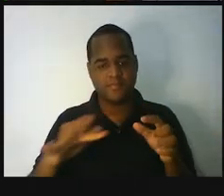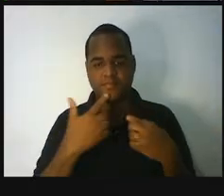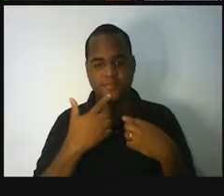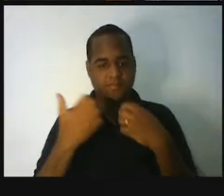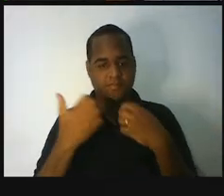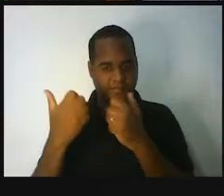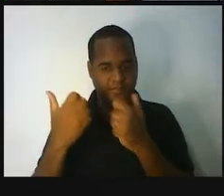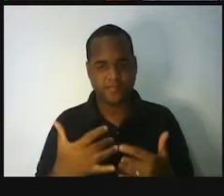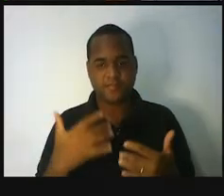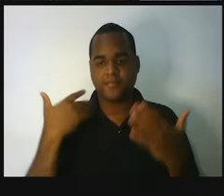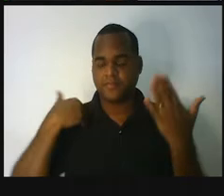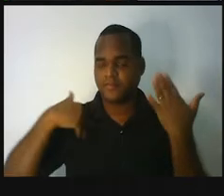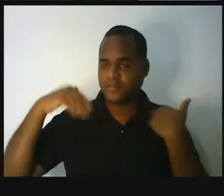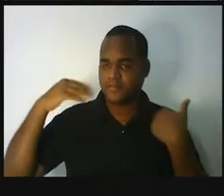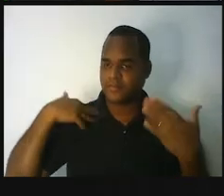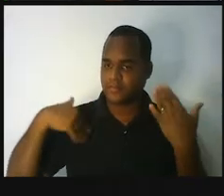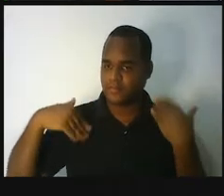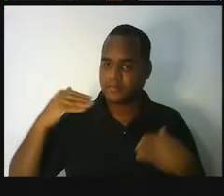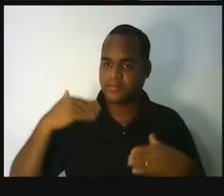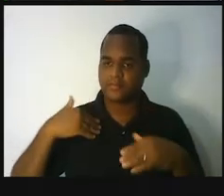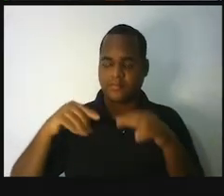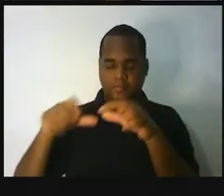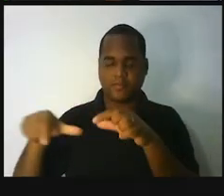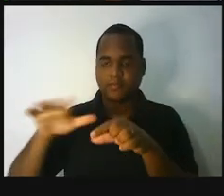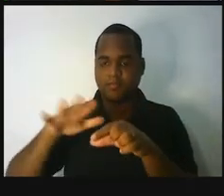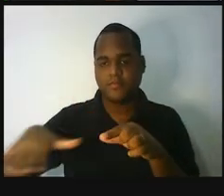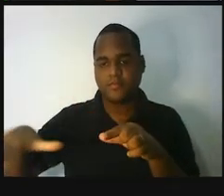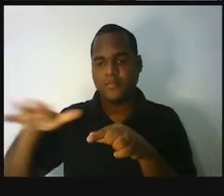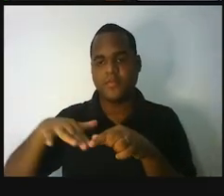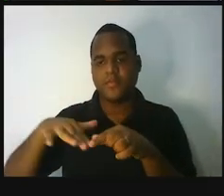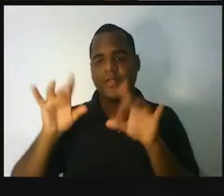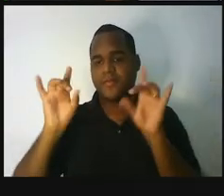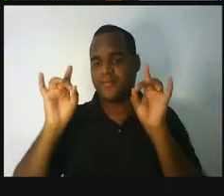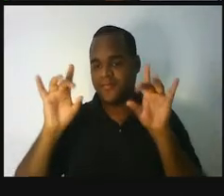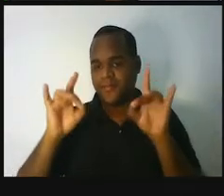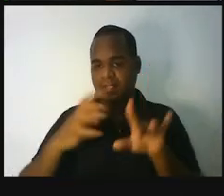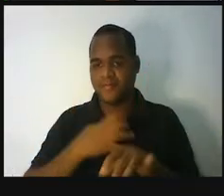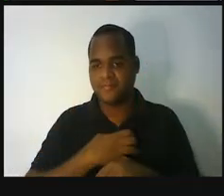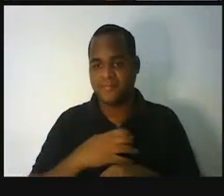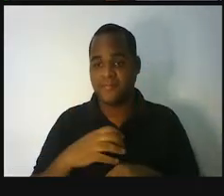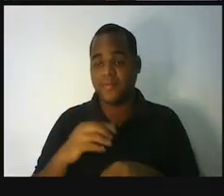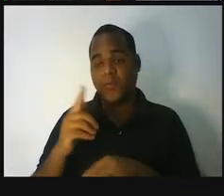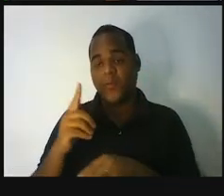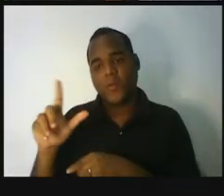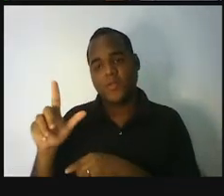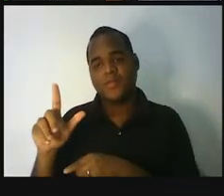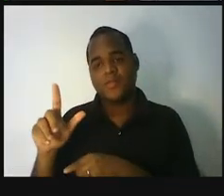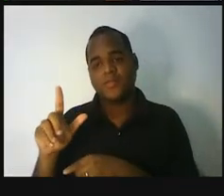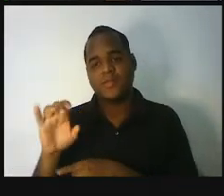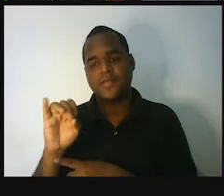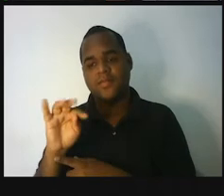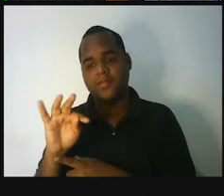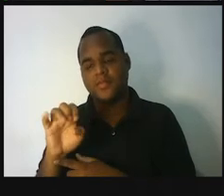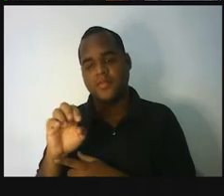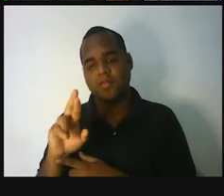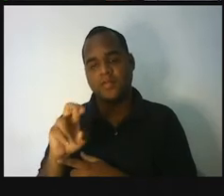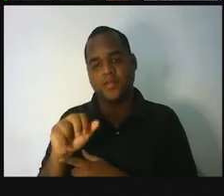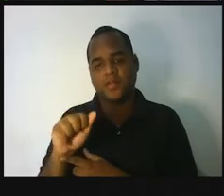um passeio aqui no nosso maravilhoso Estado. A gente tem o fluxo turístico internacional.